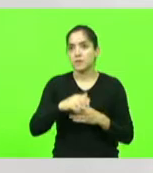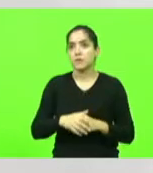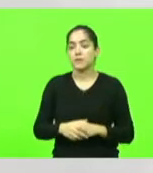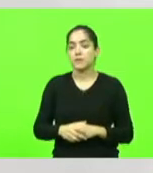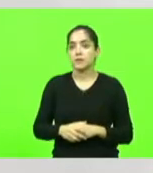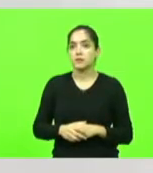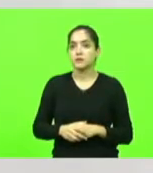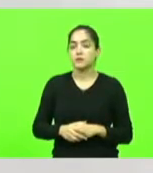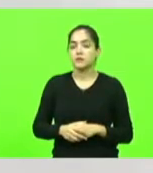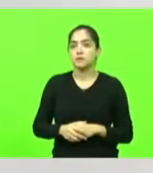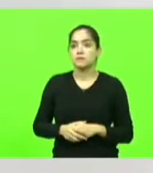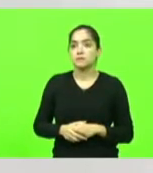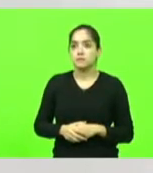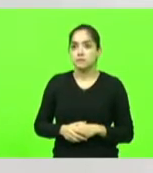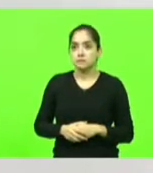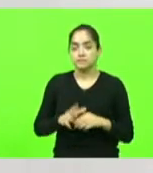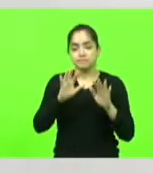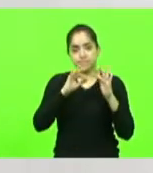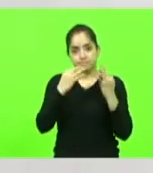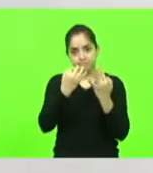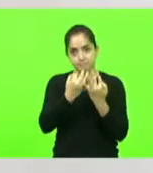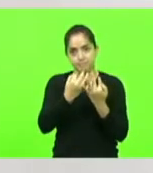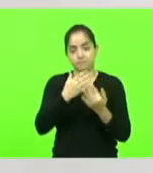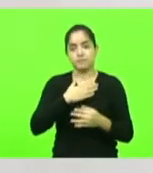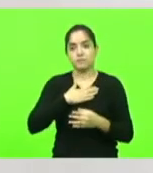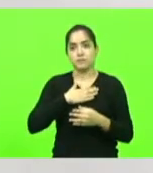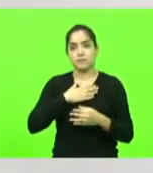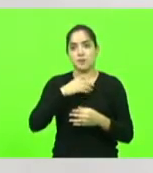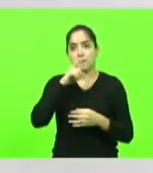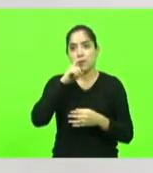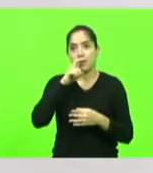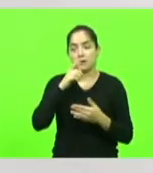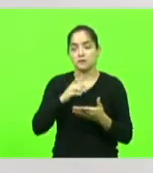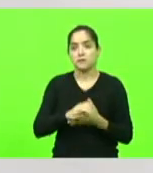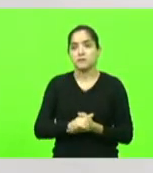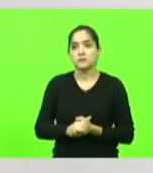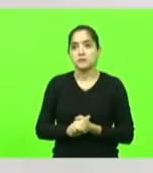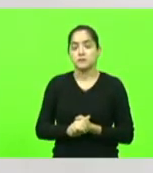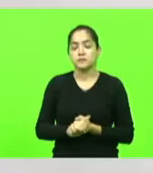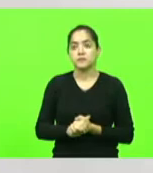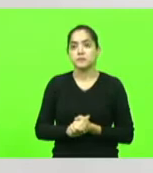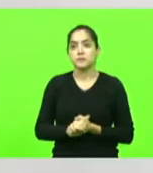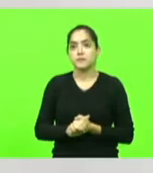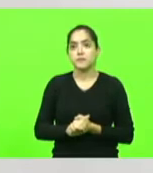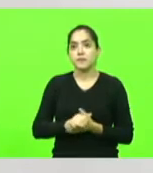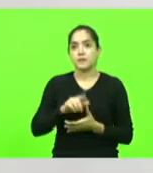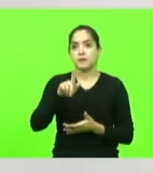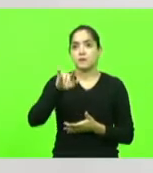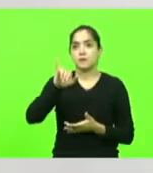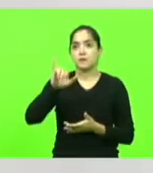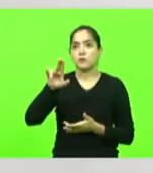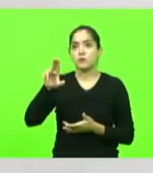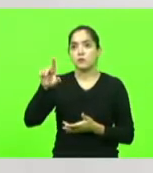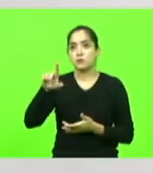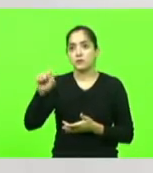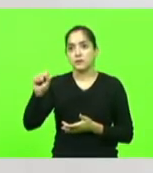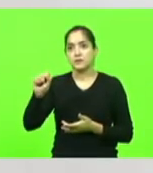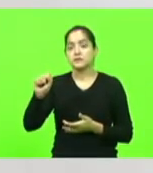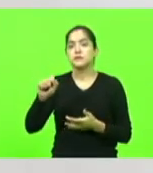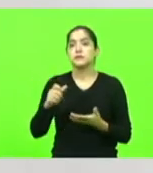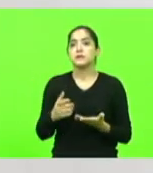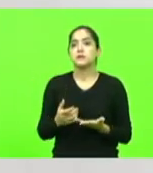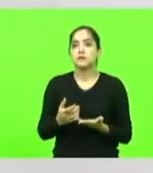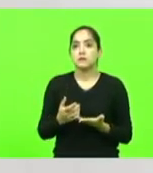a minha família. Meu pai, Luiz Arthur Frigo, que,